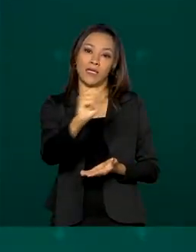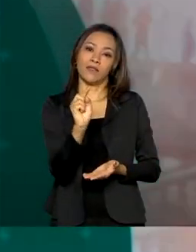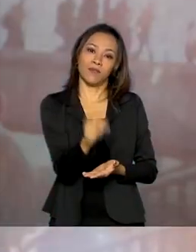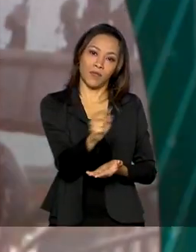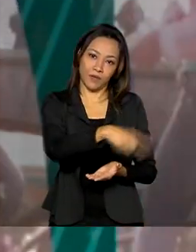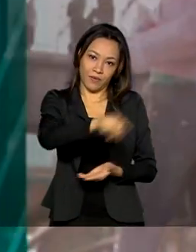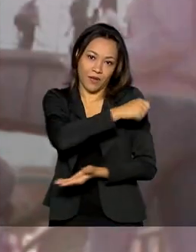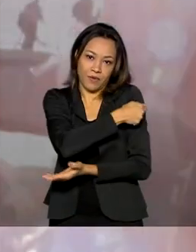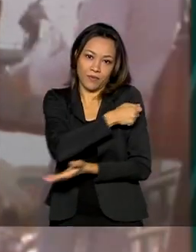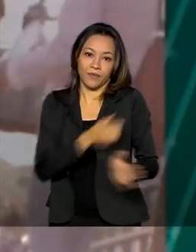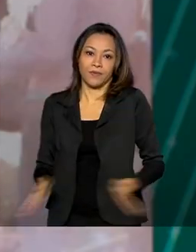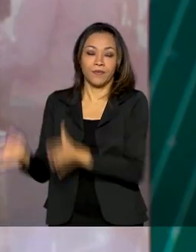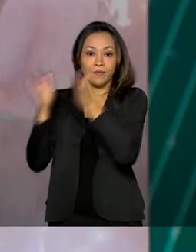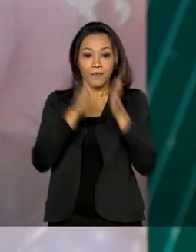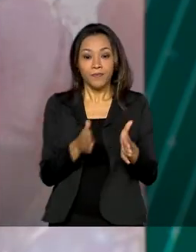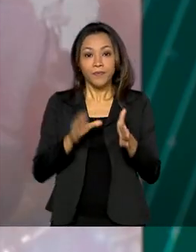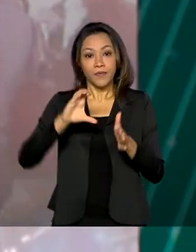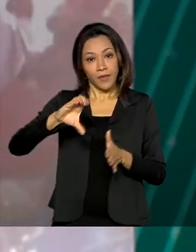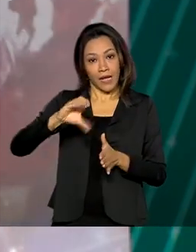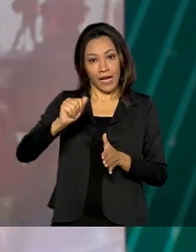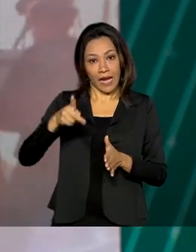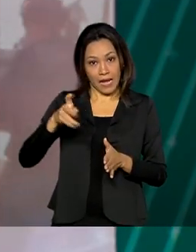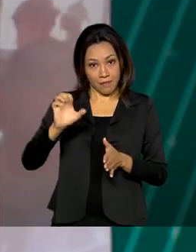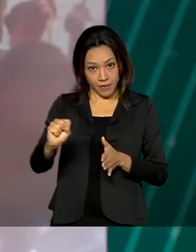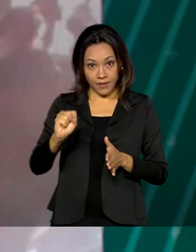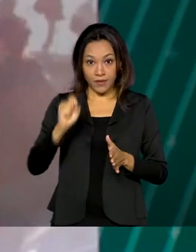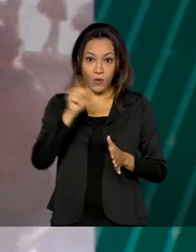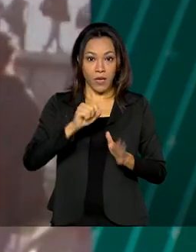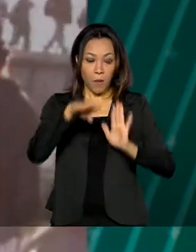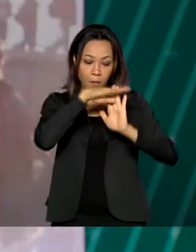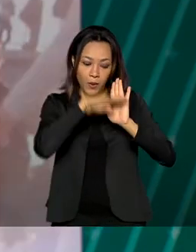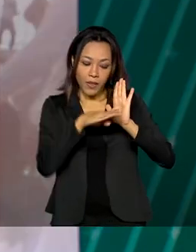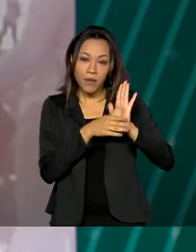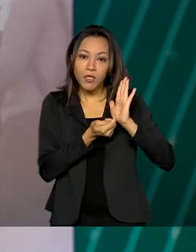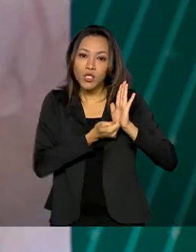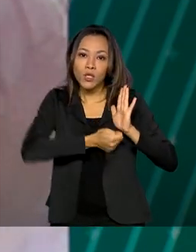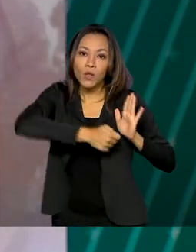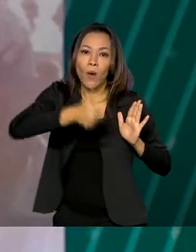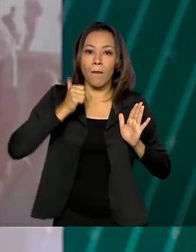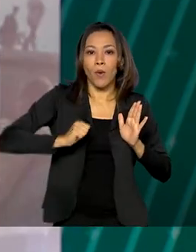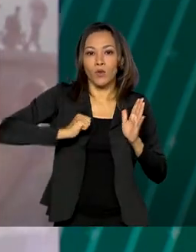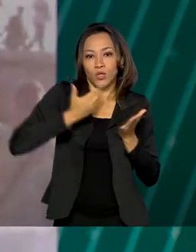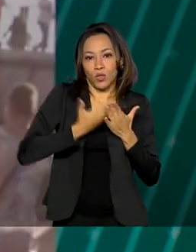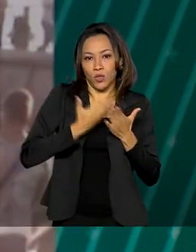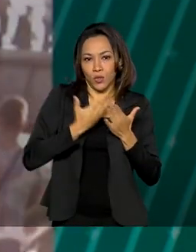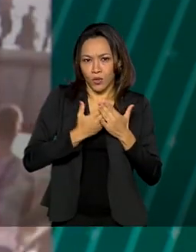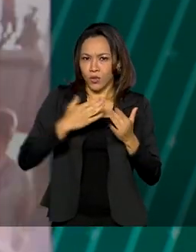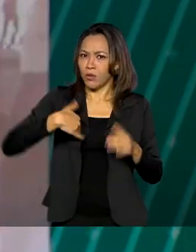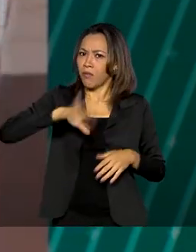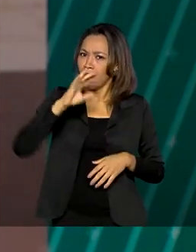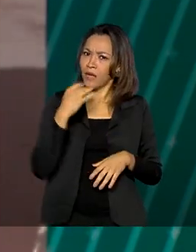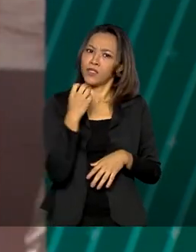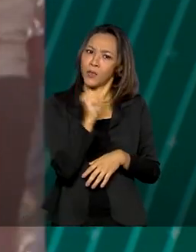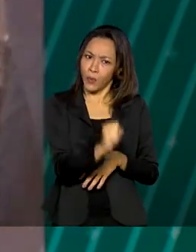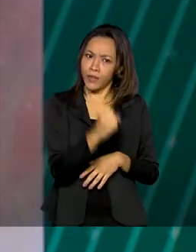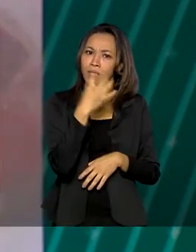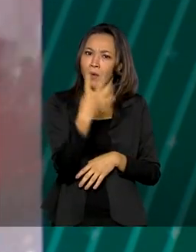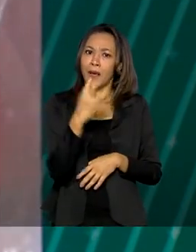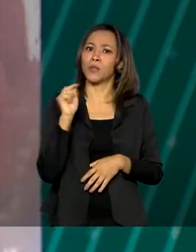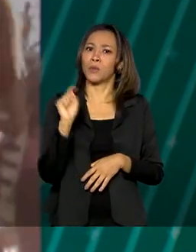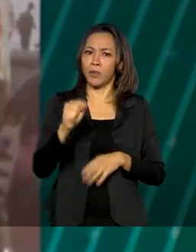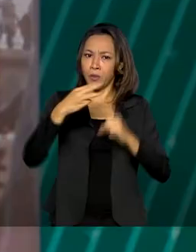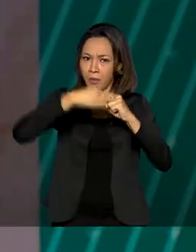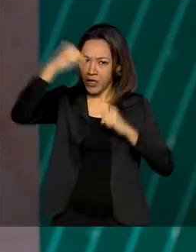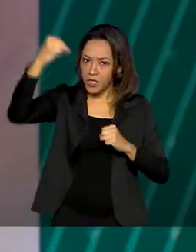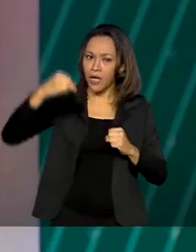CAPES apresentou o plano de concessão de bolsas de estudo no país. São mais de 84 mil para mestrado e doutorado